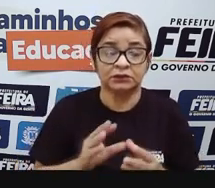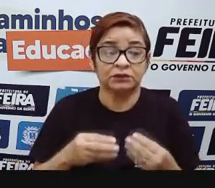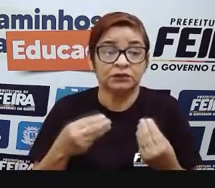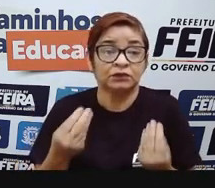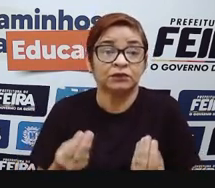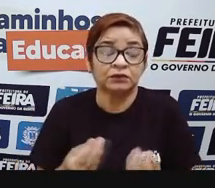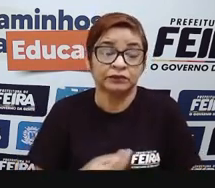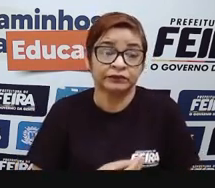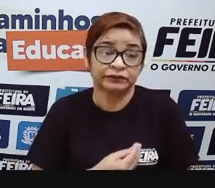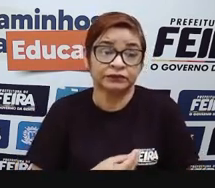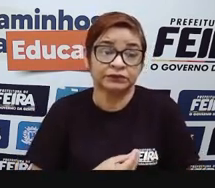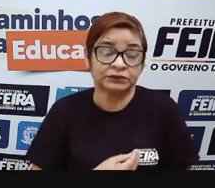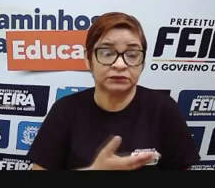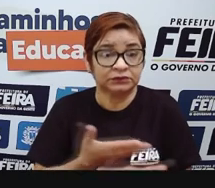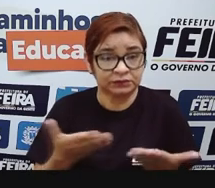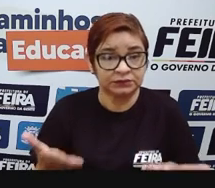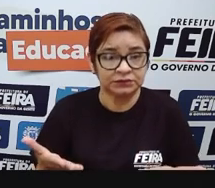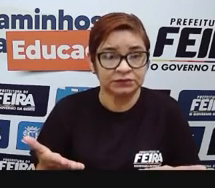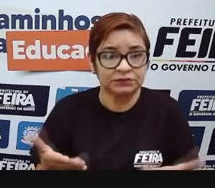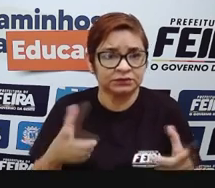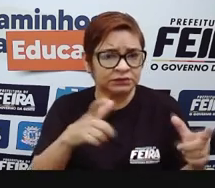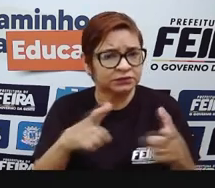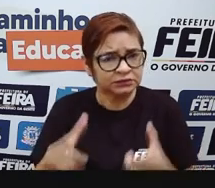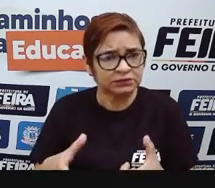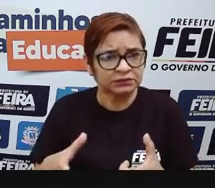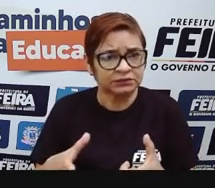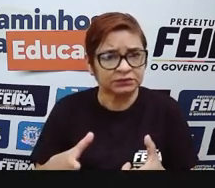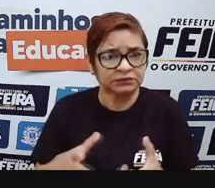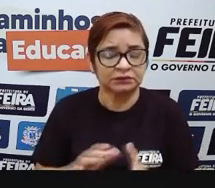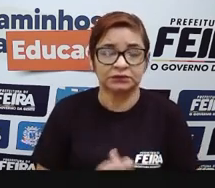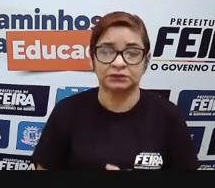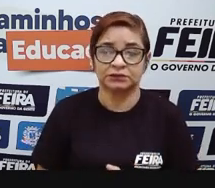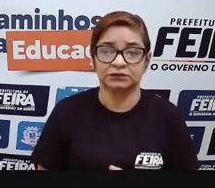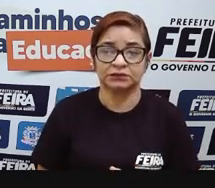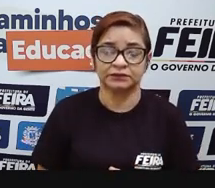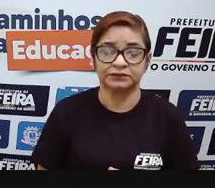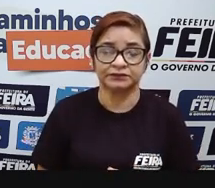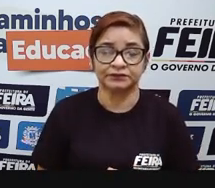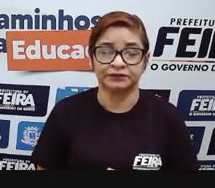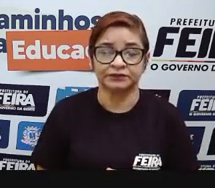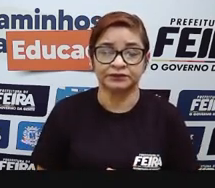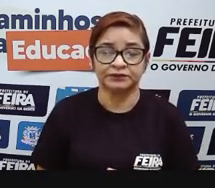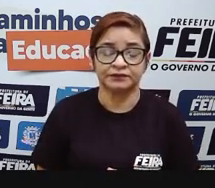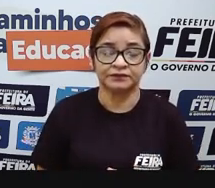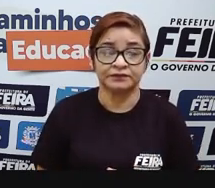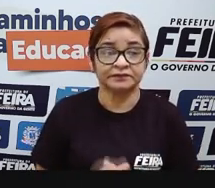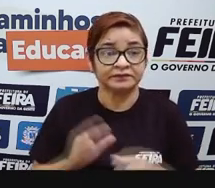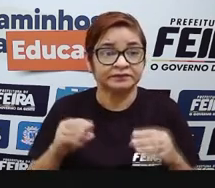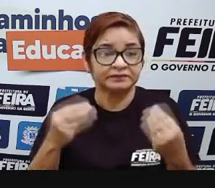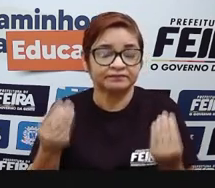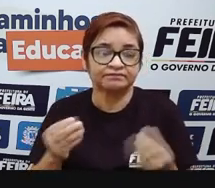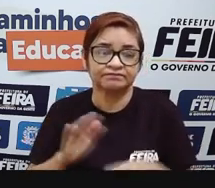e qual é, né, a principal